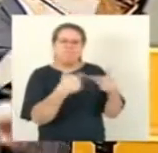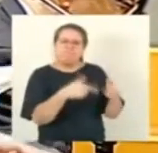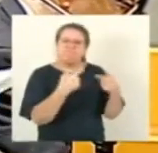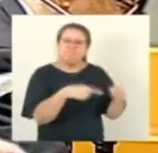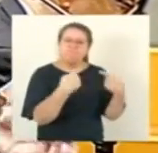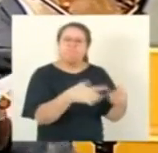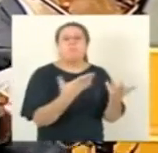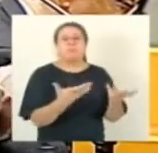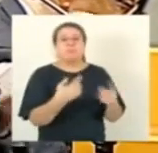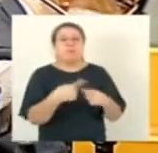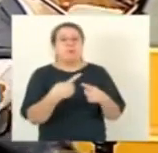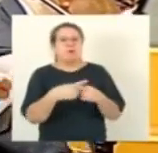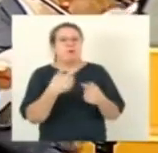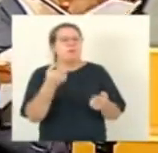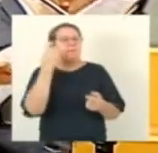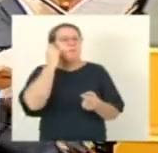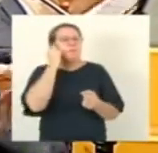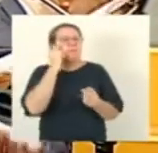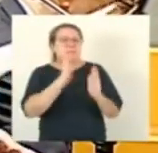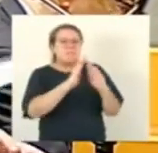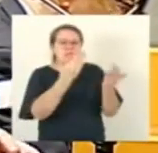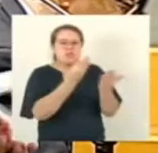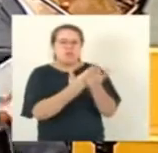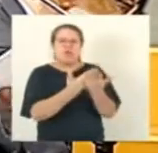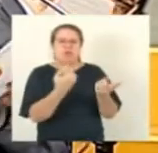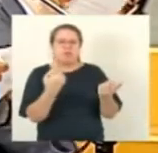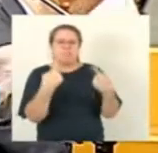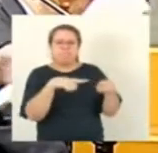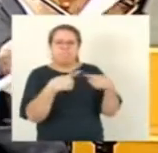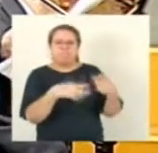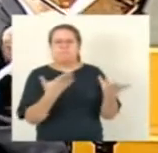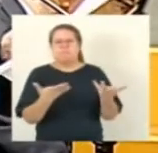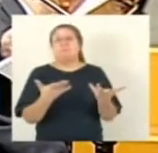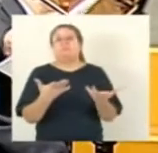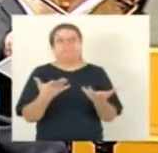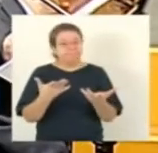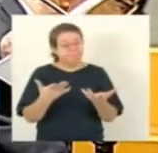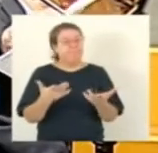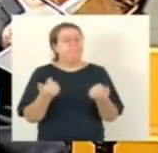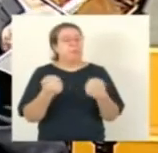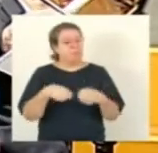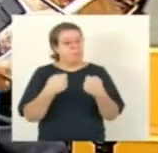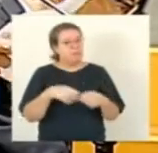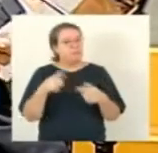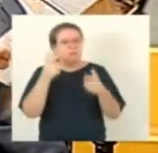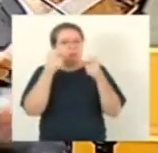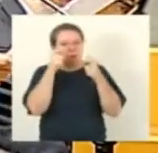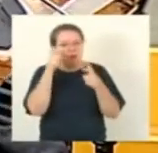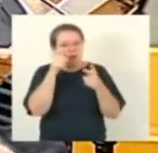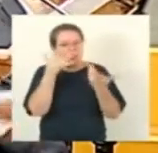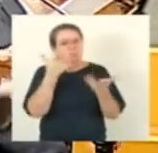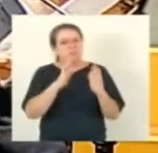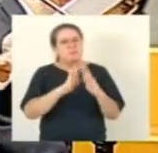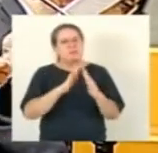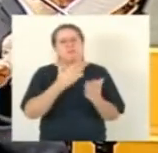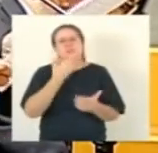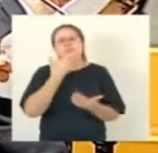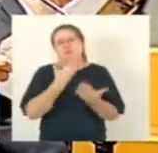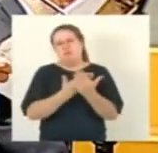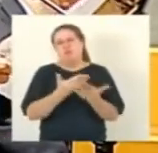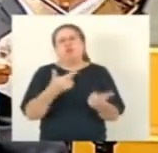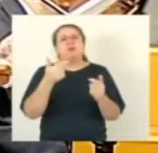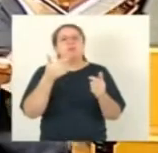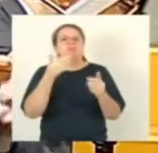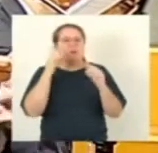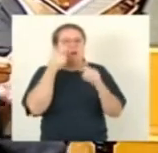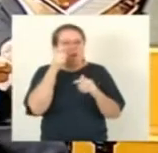que o denunciou. Então, nós precisamos dessa atenção especial para nossas crianças e adolescentes. E, por último, circo para fomentar